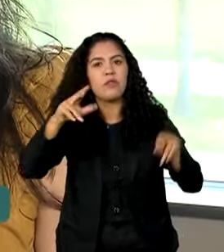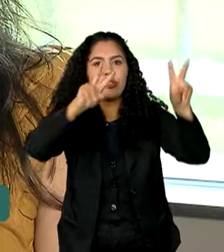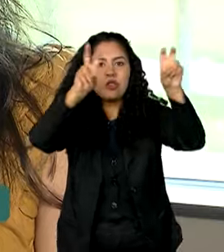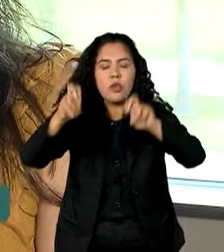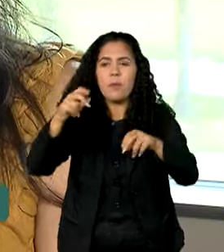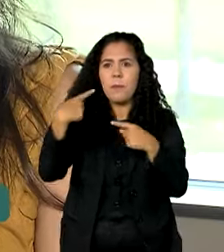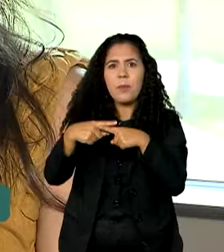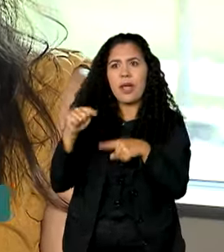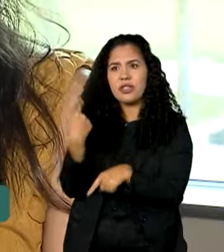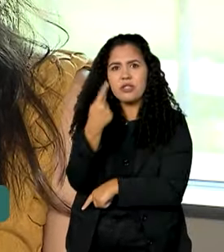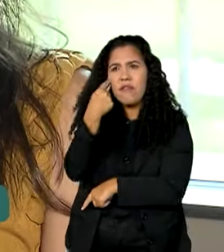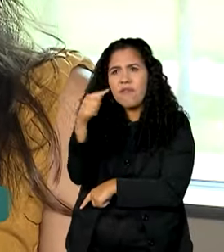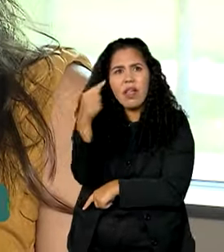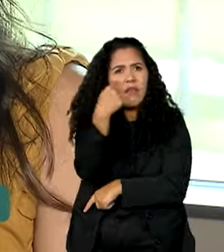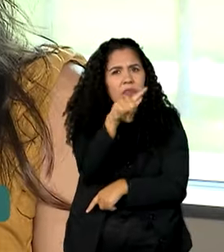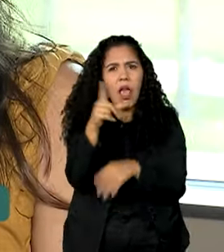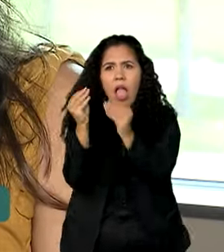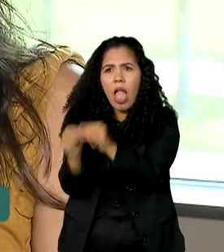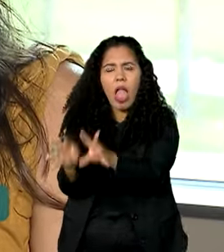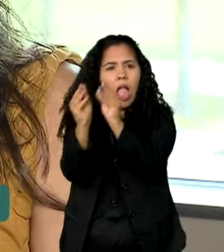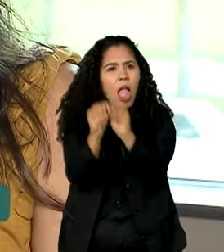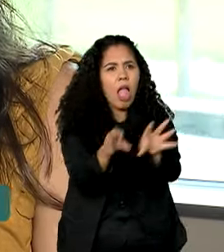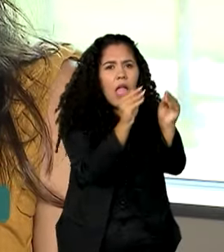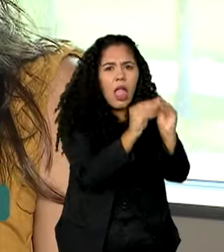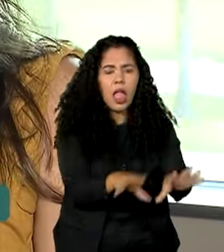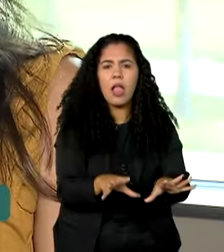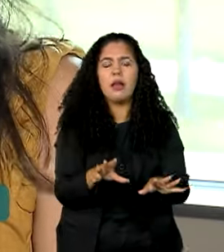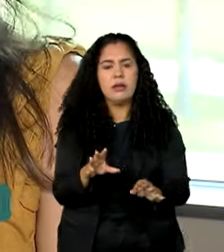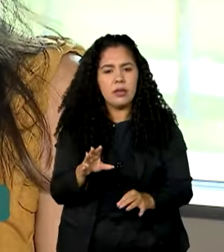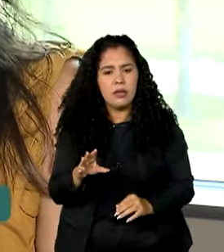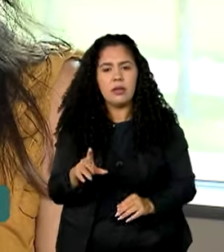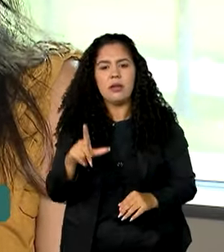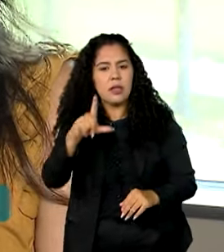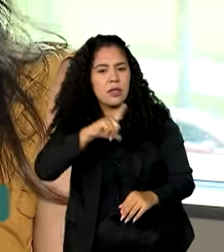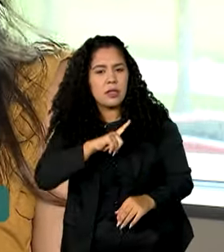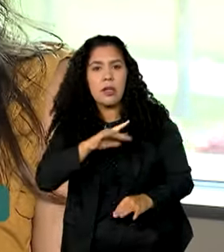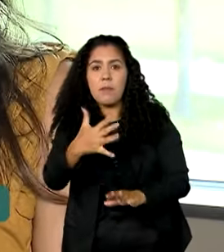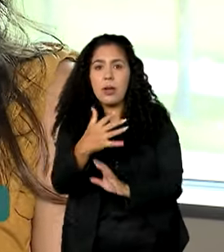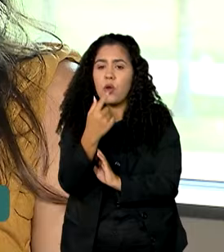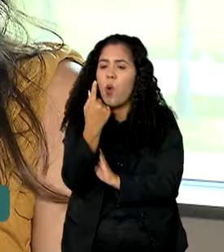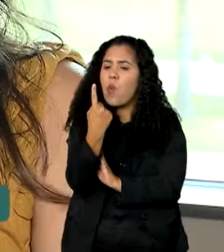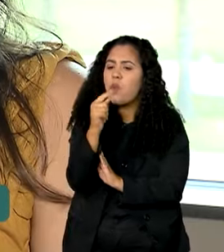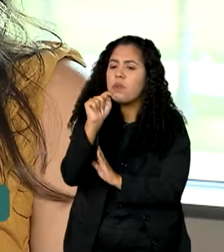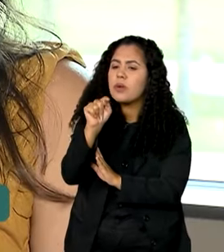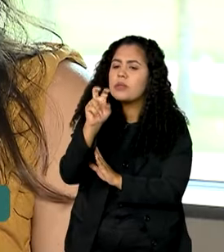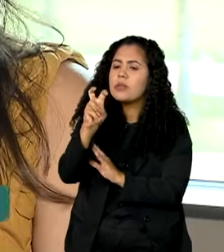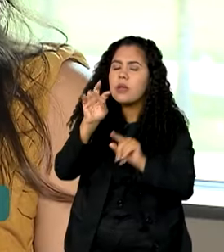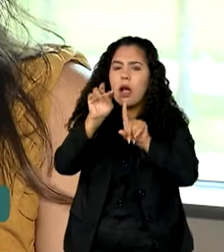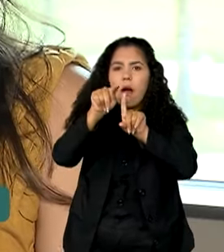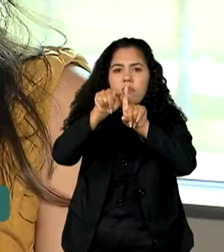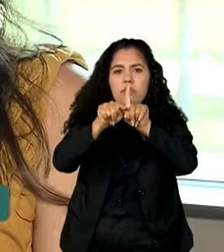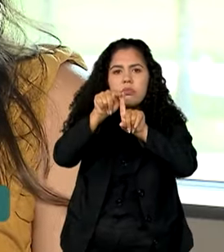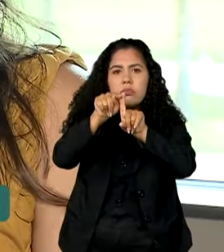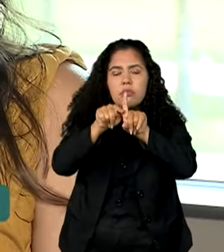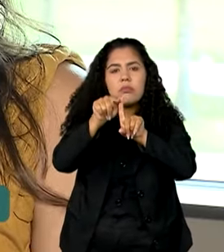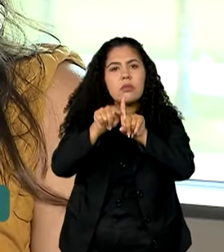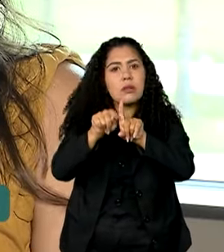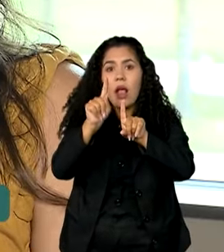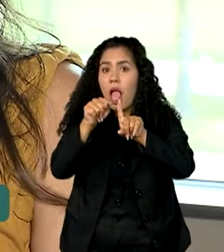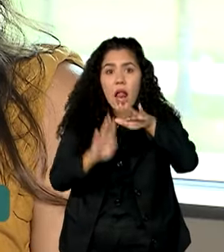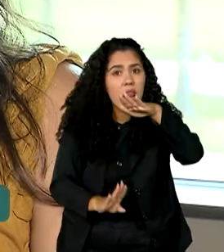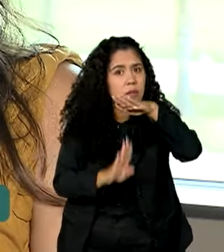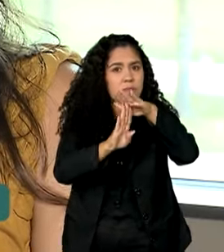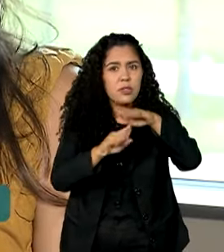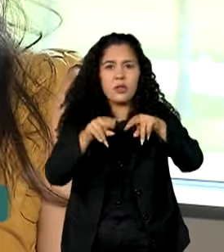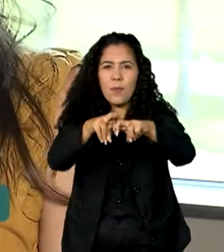impactos dela. A gente hoje já está no mundo cerca de 1,5 grau mais quente, que é o limite do Acordo